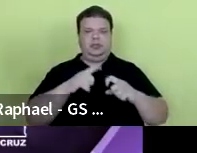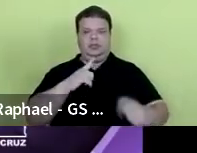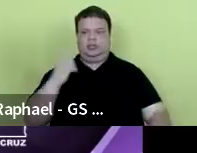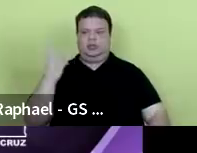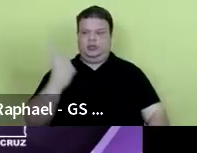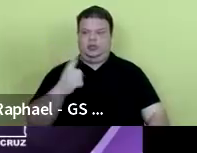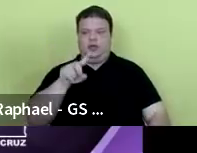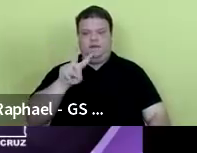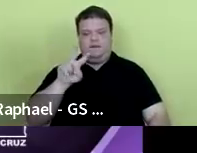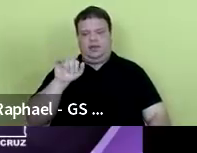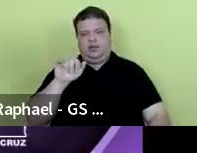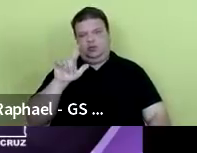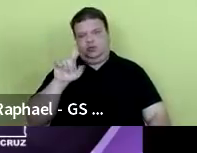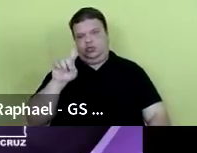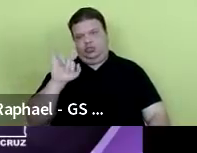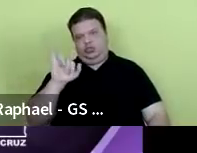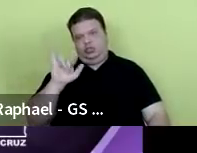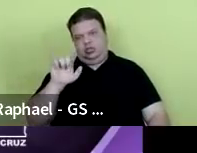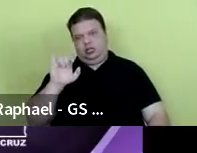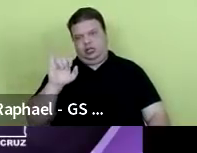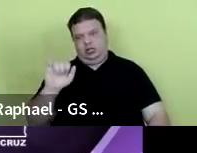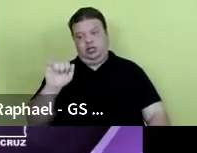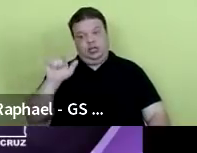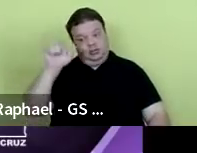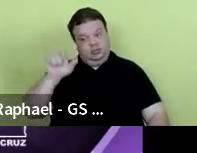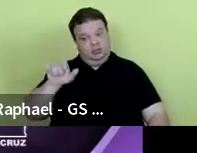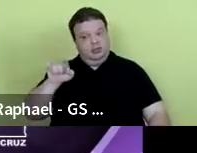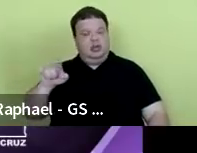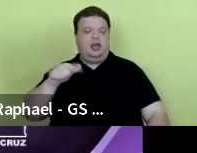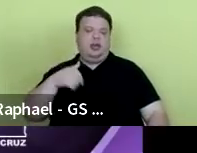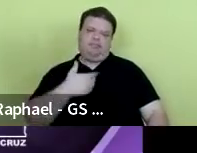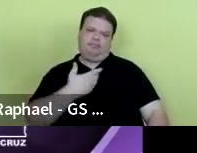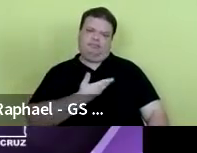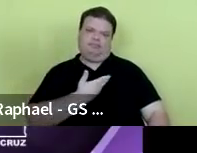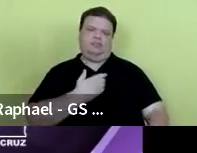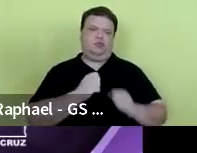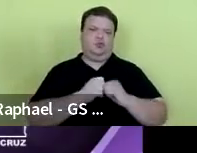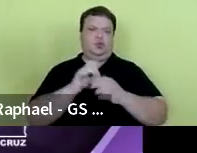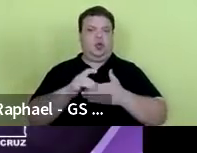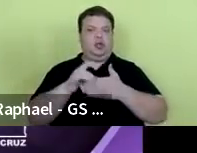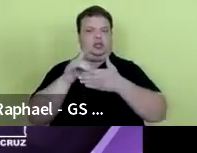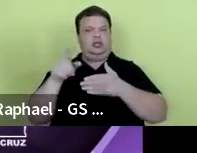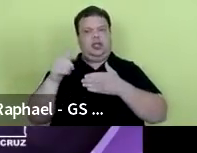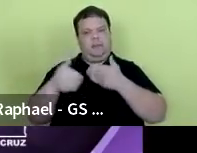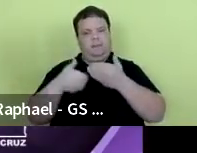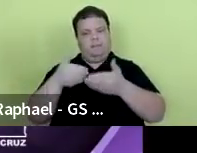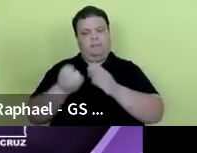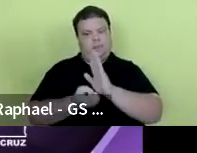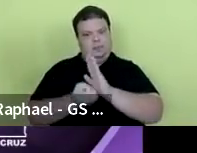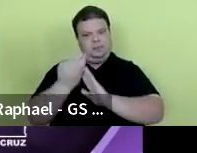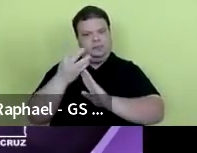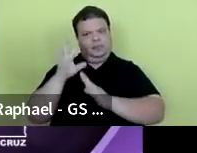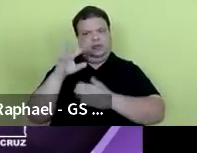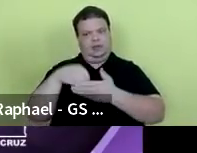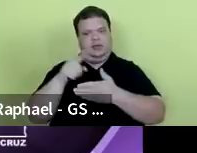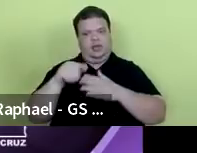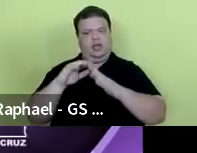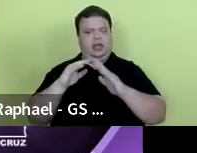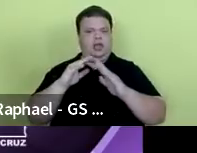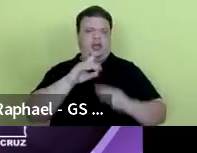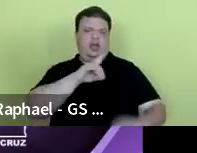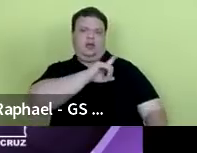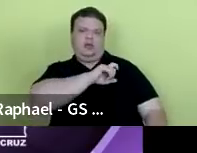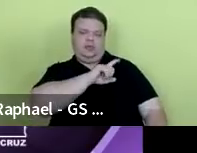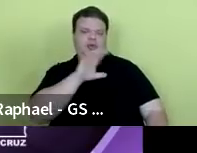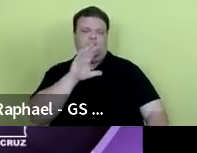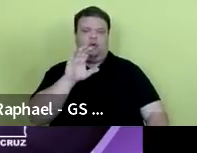Valdileia Veloso, que foi a nossa colega que liderou o processo de criação do Hospital Covid, a diretora do